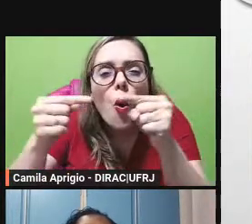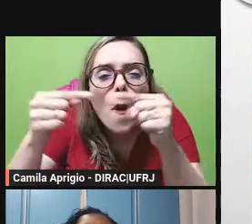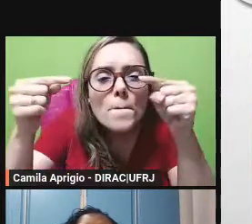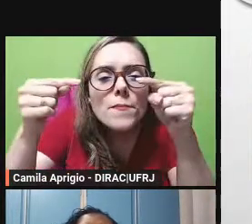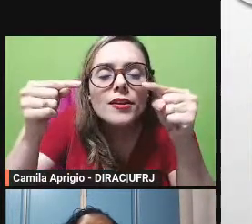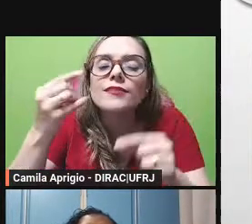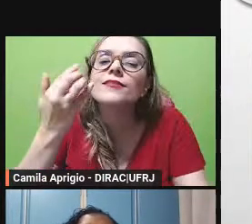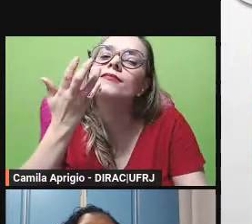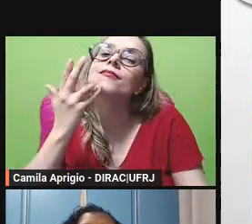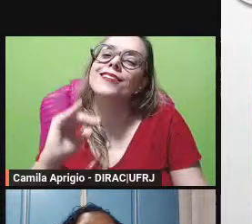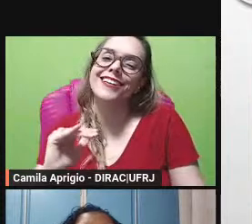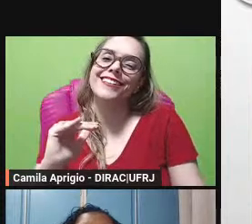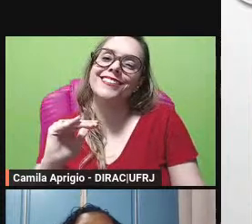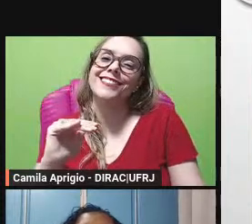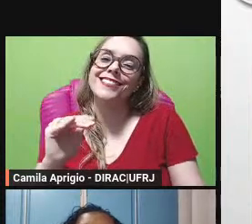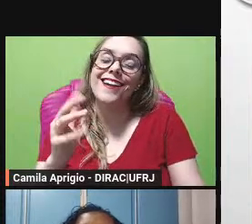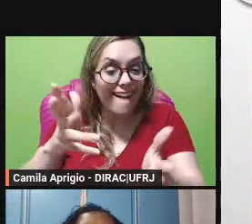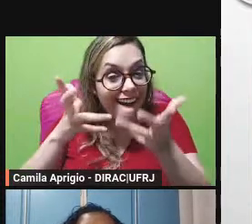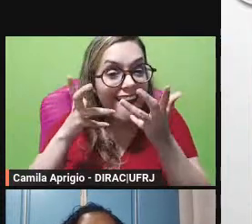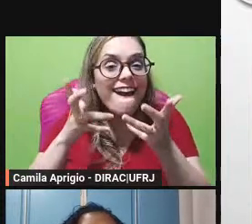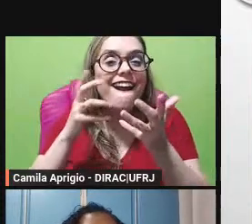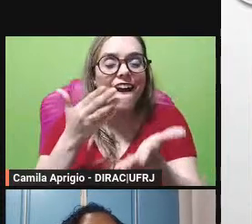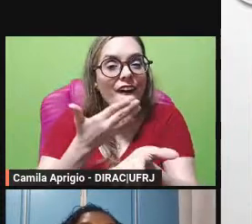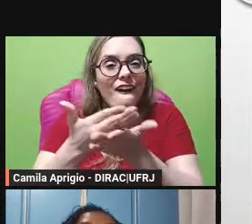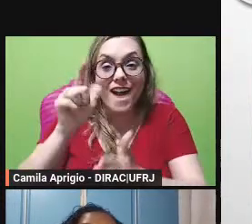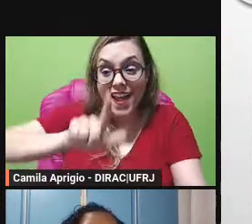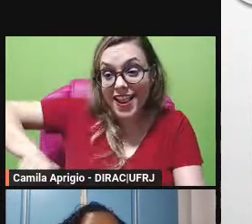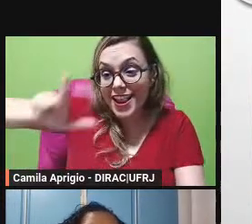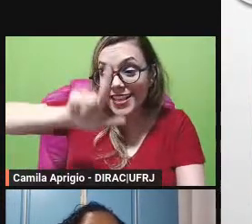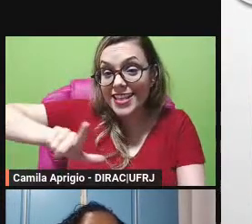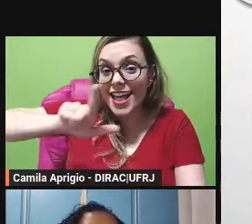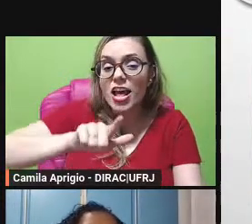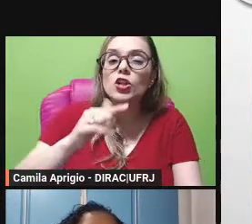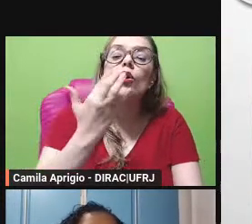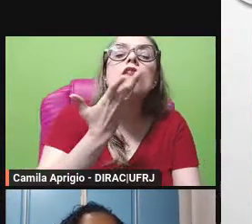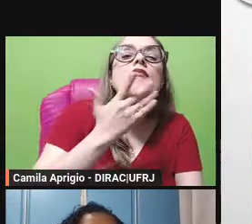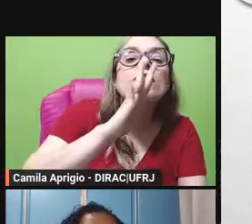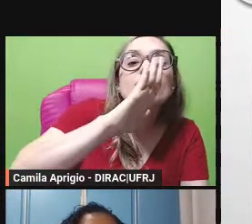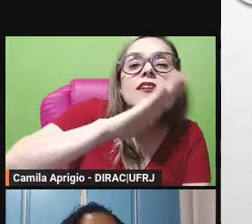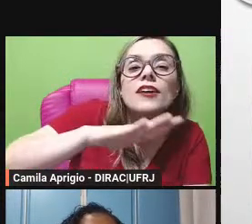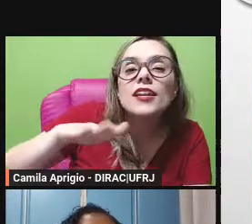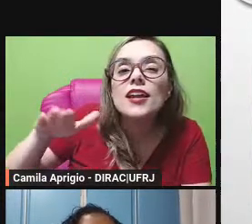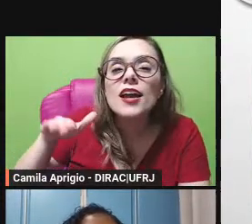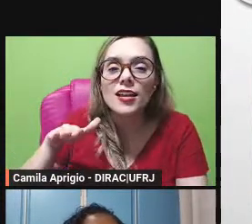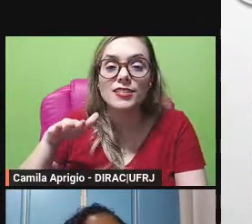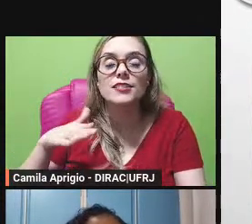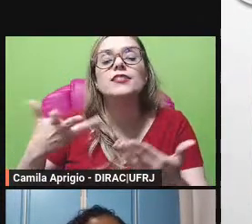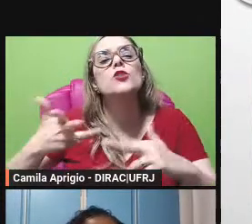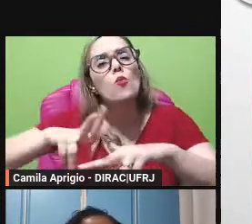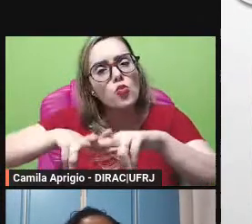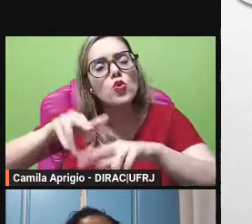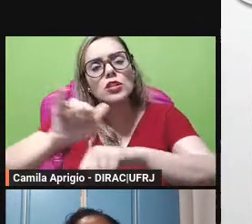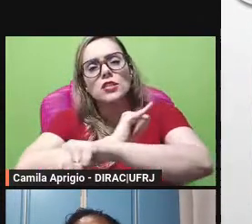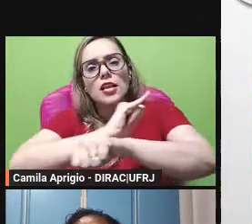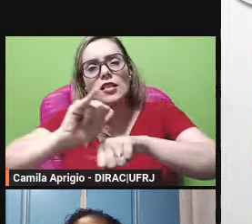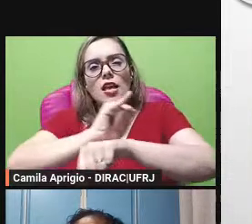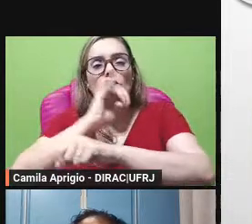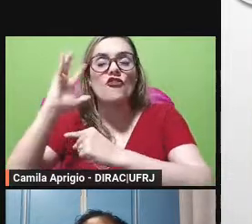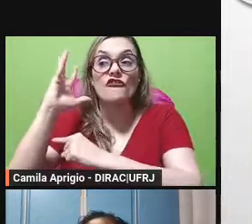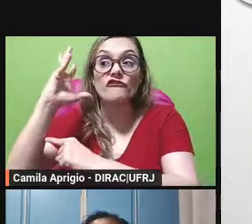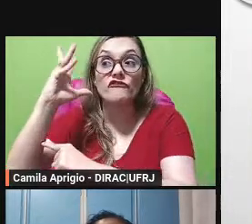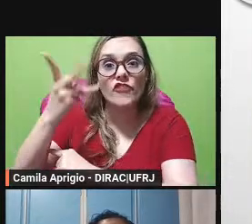pontapé inicial da literatura infantil brasileira e pra isso ele vai usar a fábula né ele começa a escrever vários